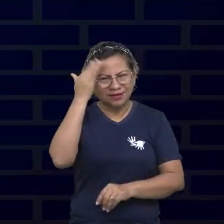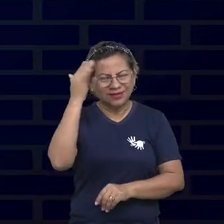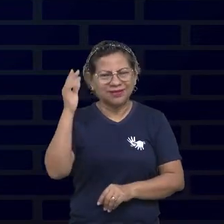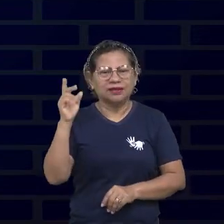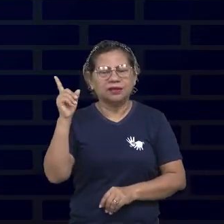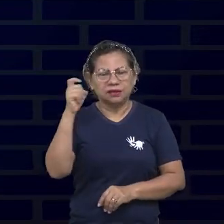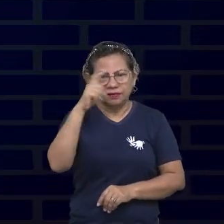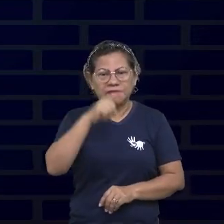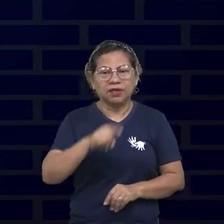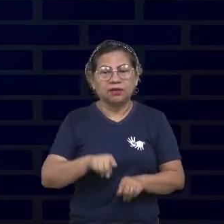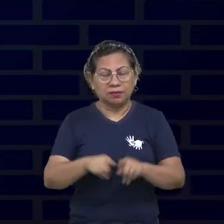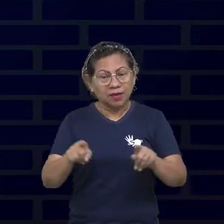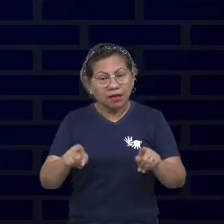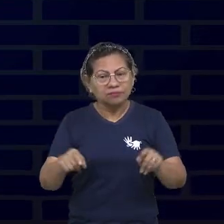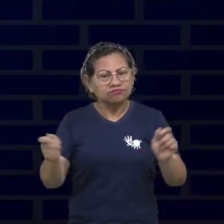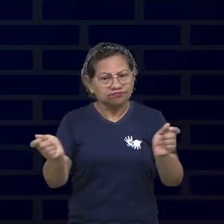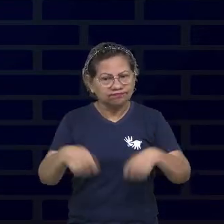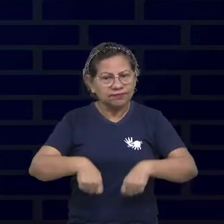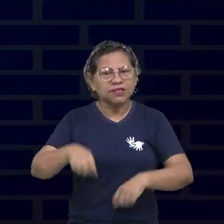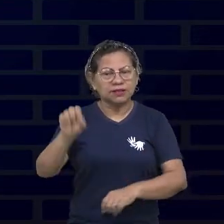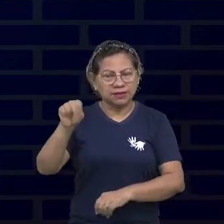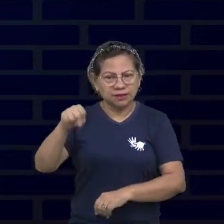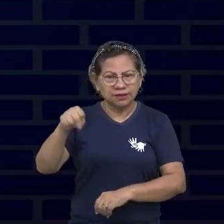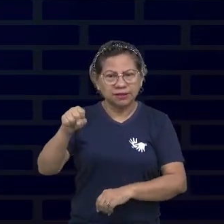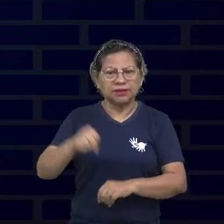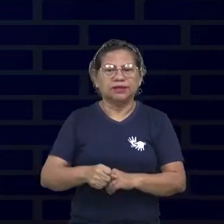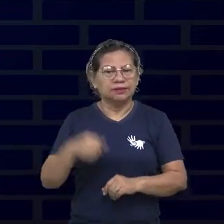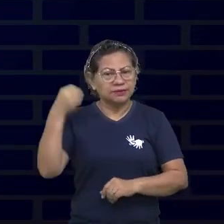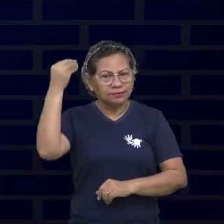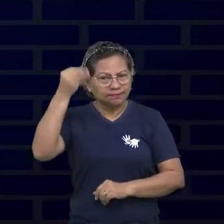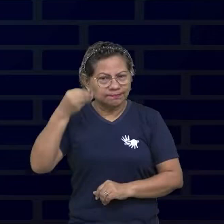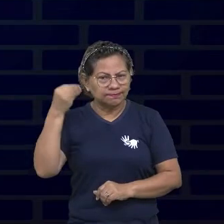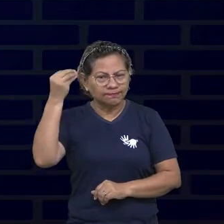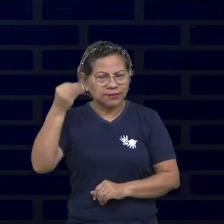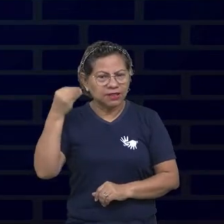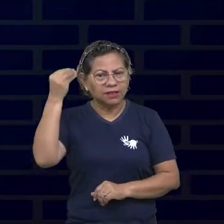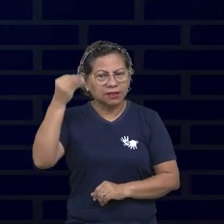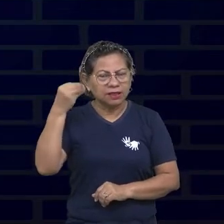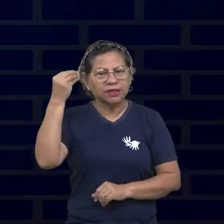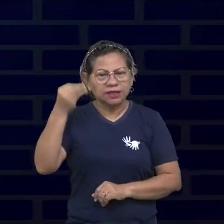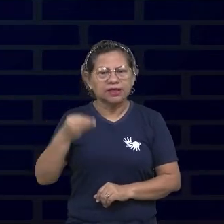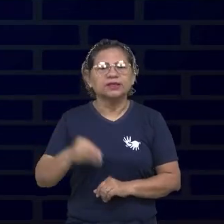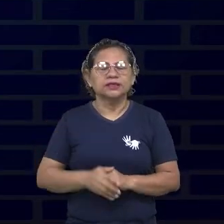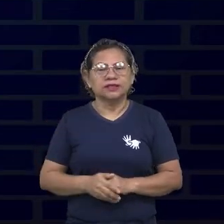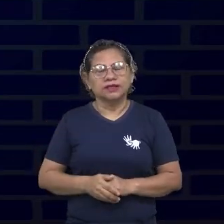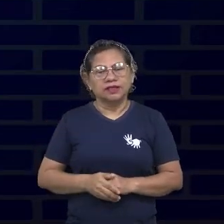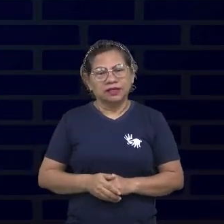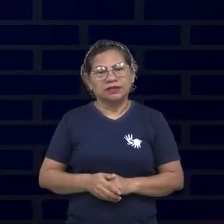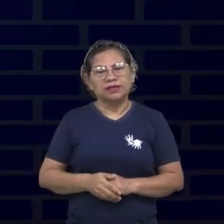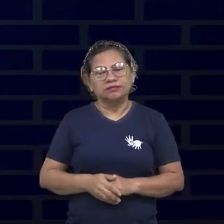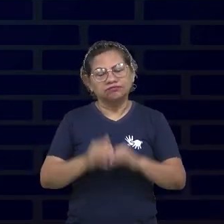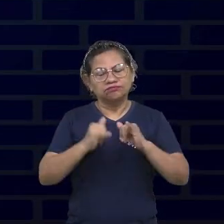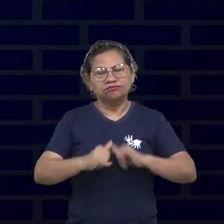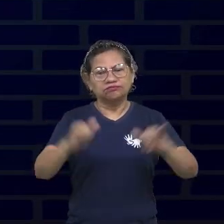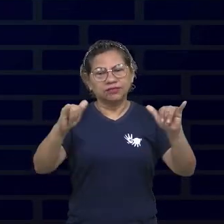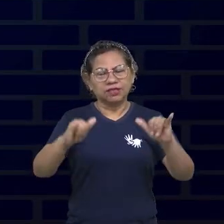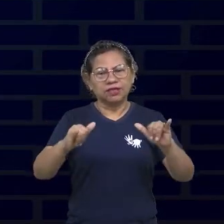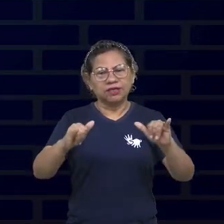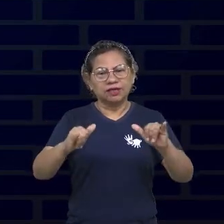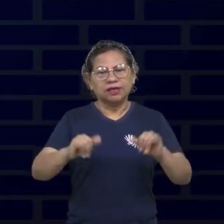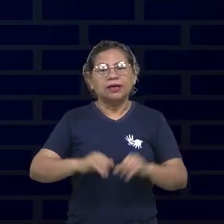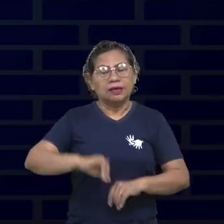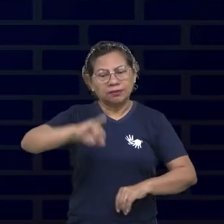possível. Então, gente, a partir da minha experiência, eu queria deixar essa mensagem para vocês. Aproveitem o máximo possível todas as